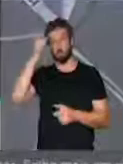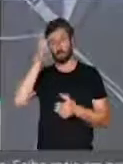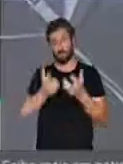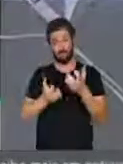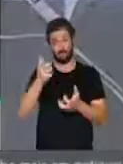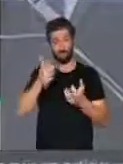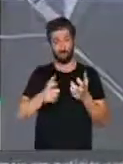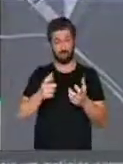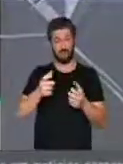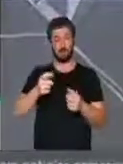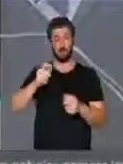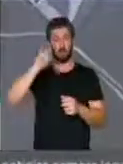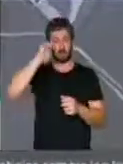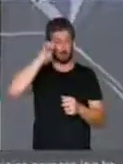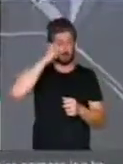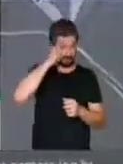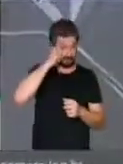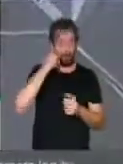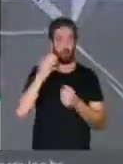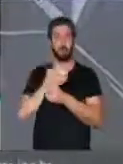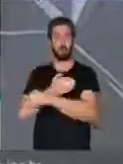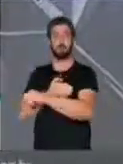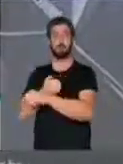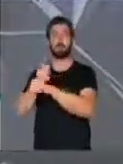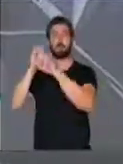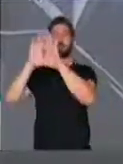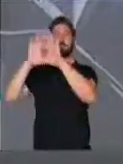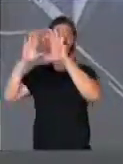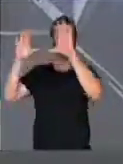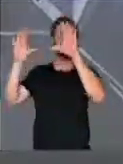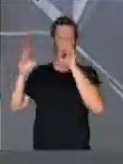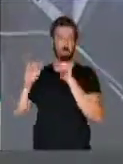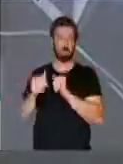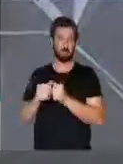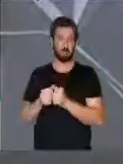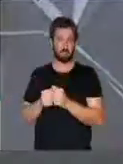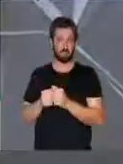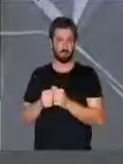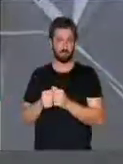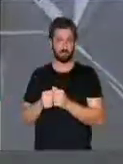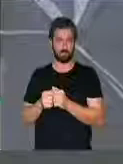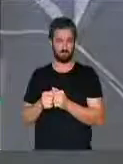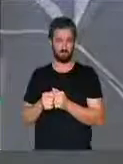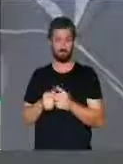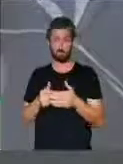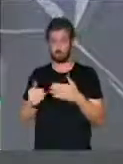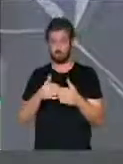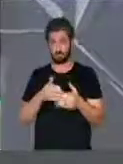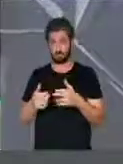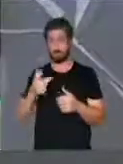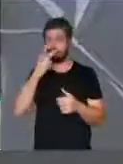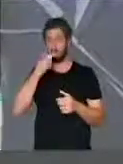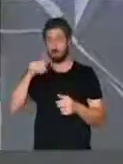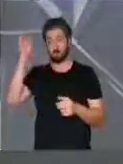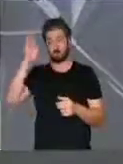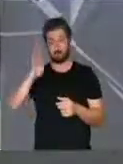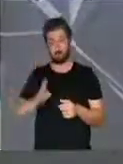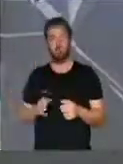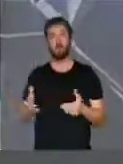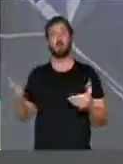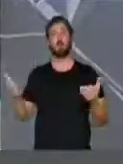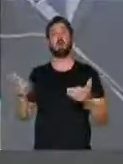negros e o paraíso dos brancos, ou dos filhos desses com negros. De qualquer maneira, parece que o Brasil,